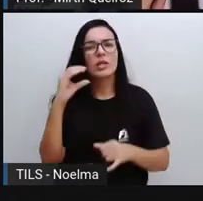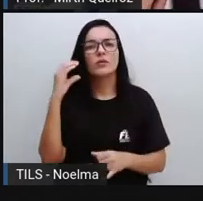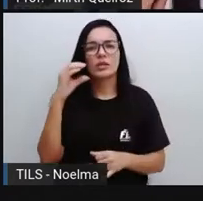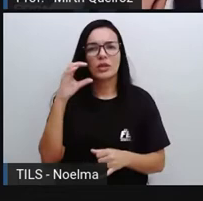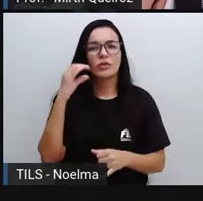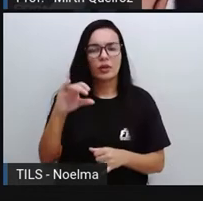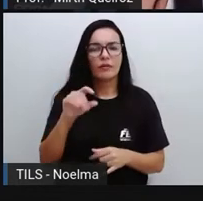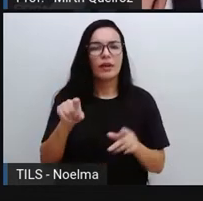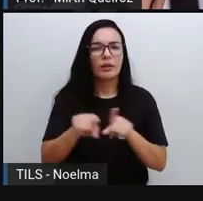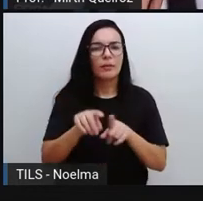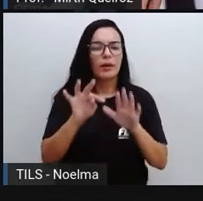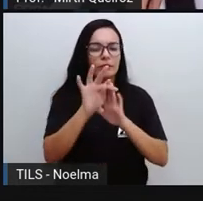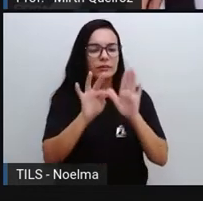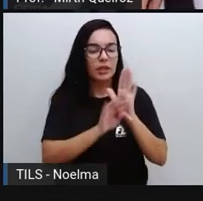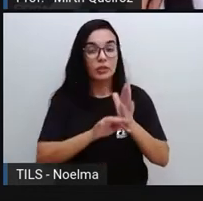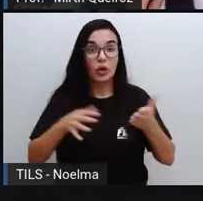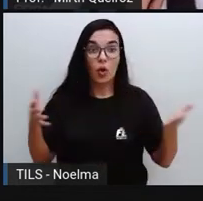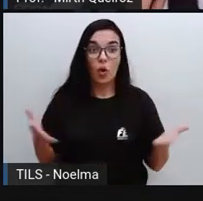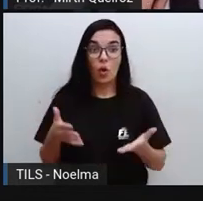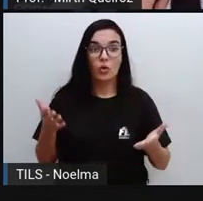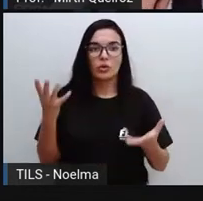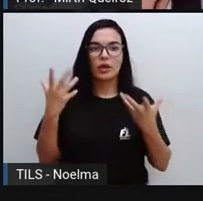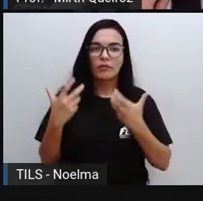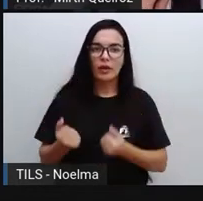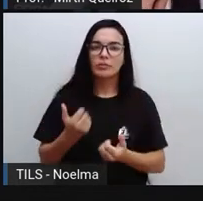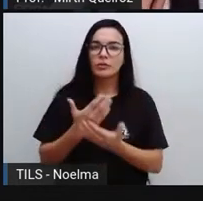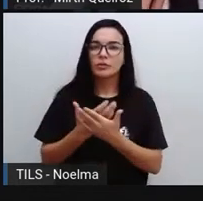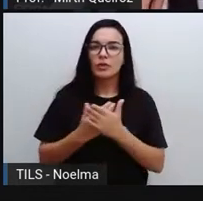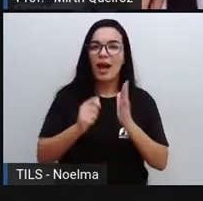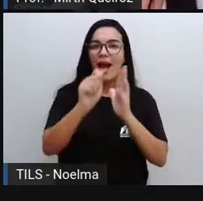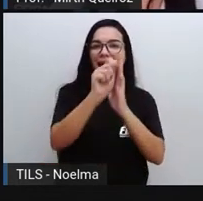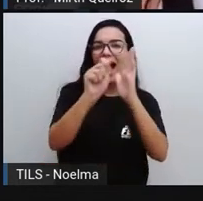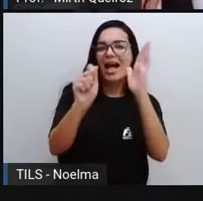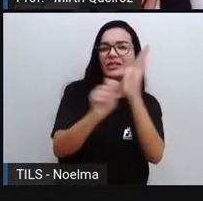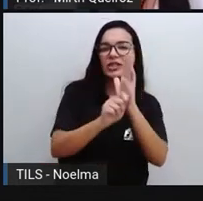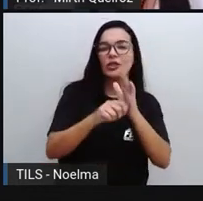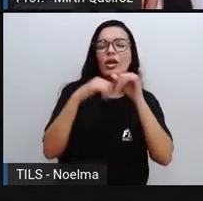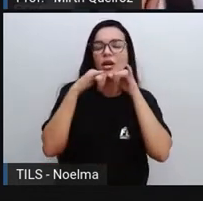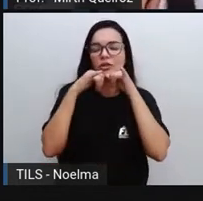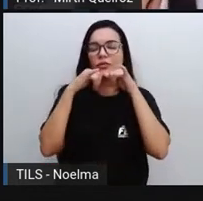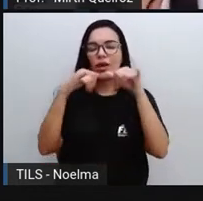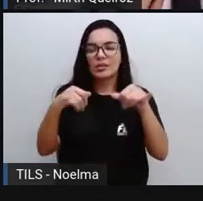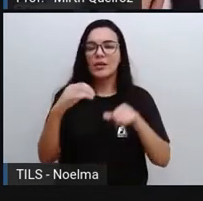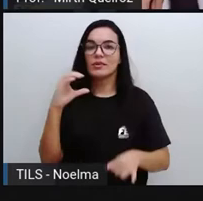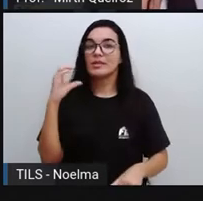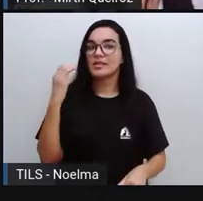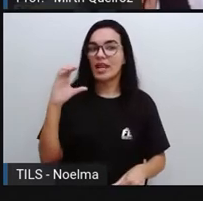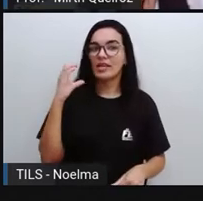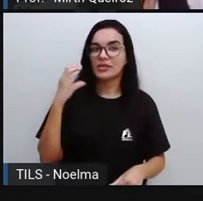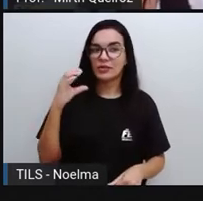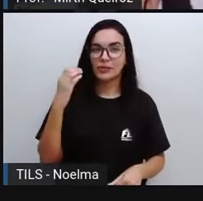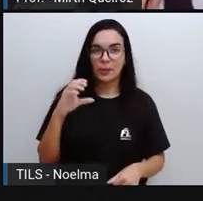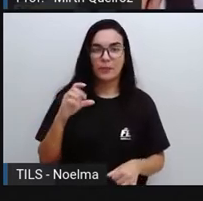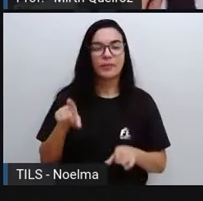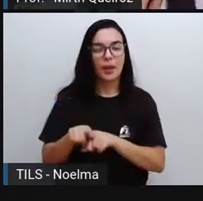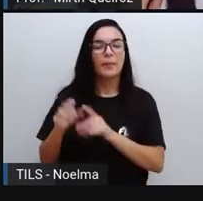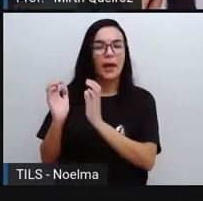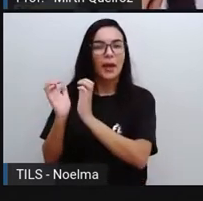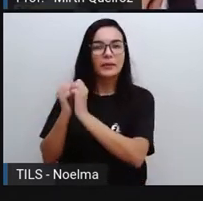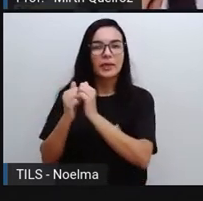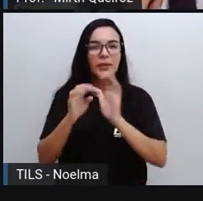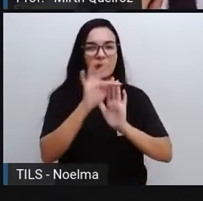Mas, nós vamos hoje estudar o artigo científico, que é um gênero